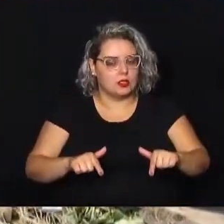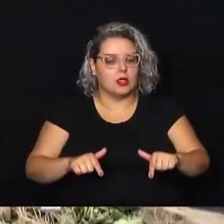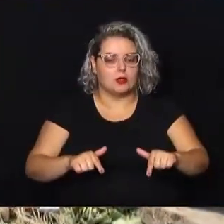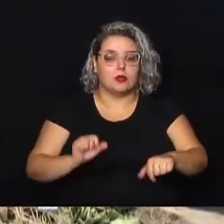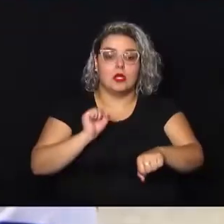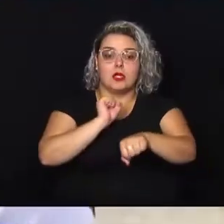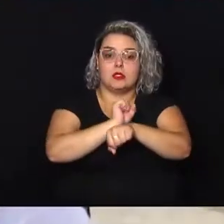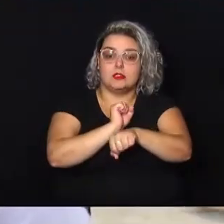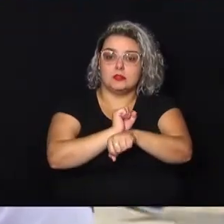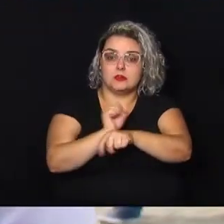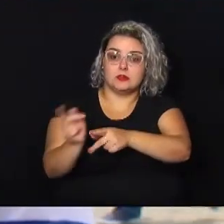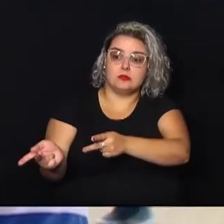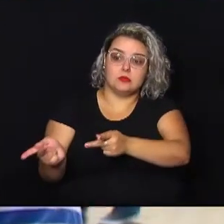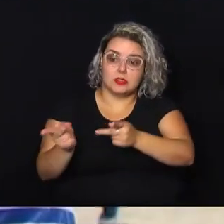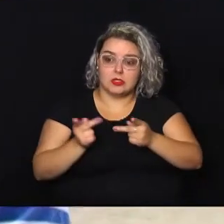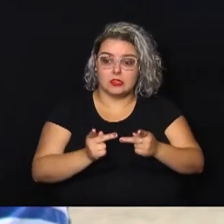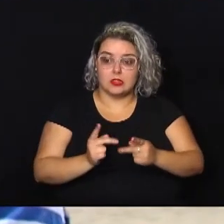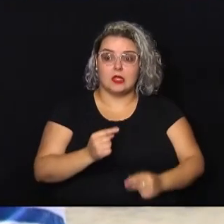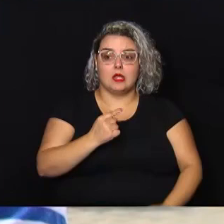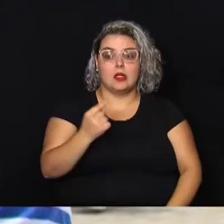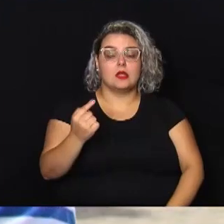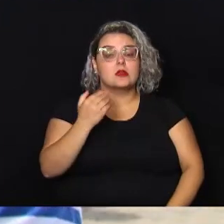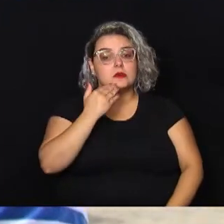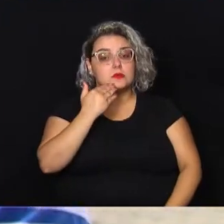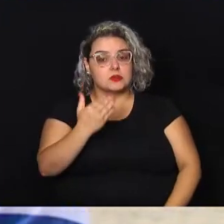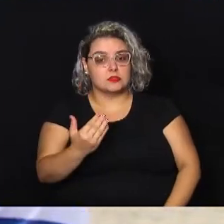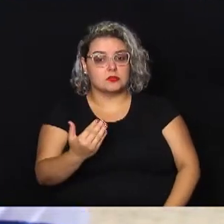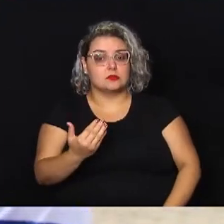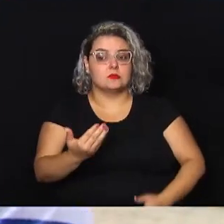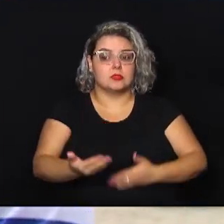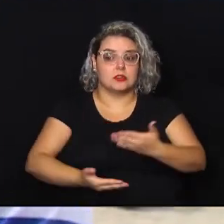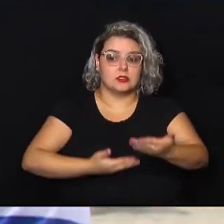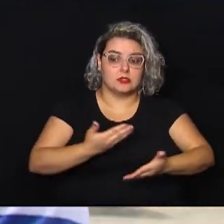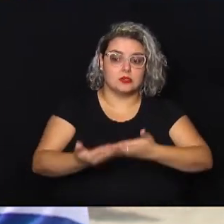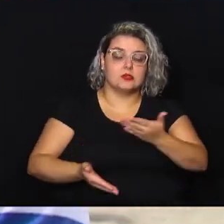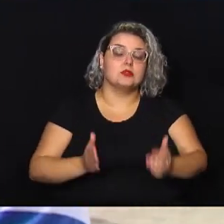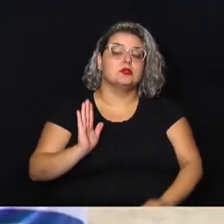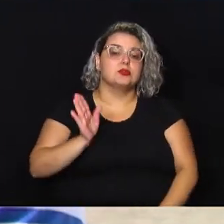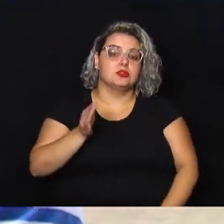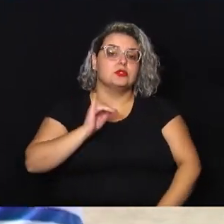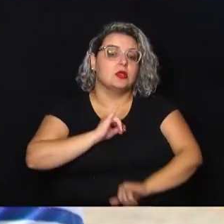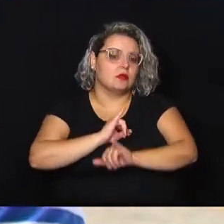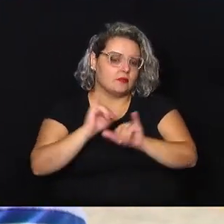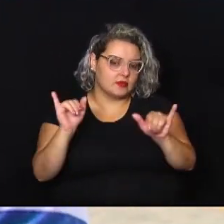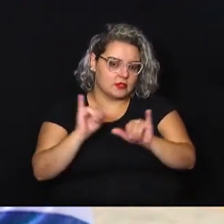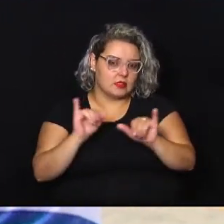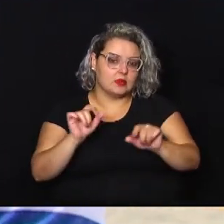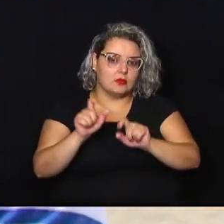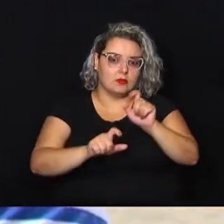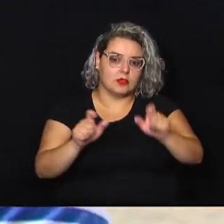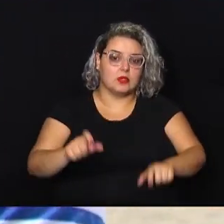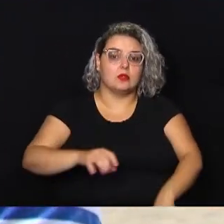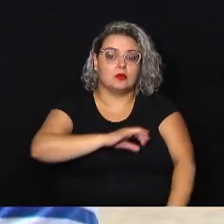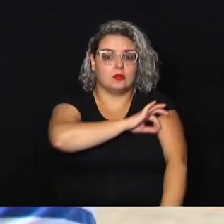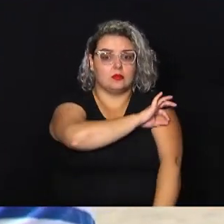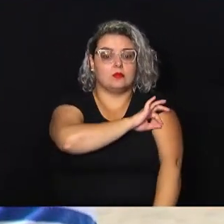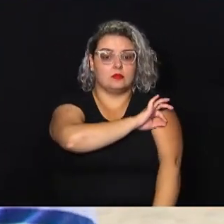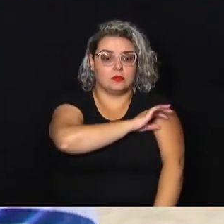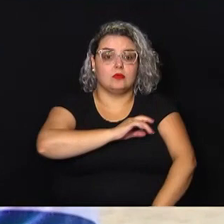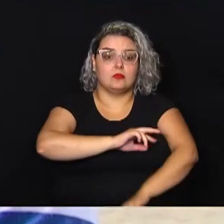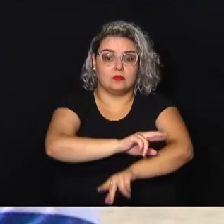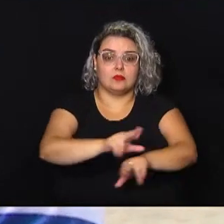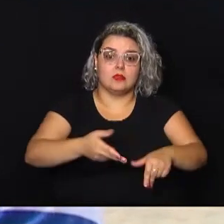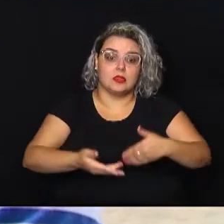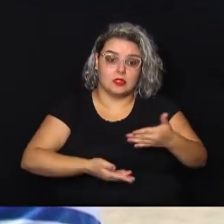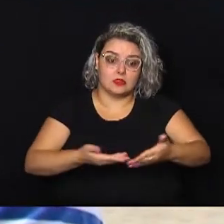aguardando a visita. Dada a demanda desse tipo de serviço, já foi avisado que o pessoal da Prefeitura está com sobrecarga de serviço.